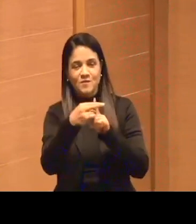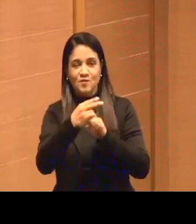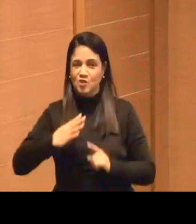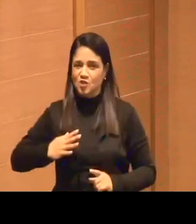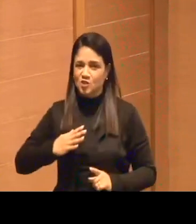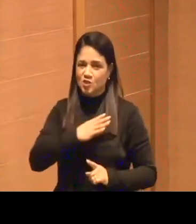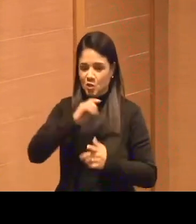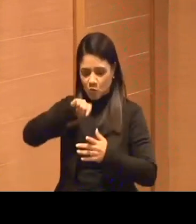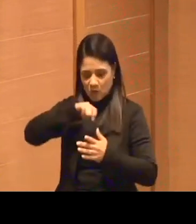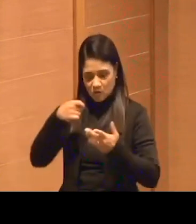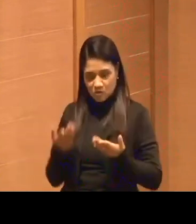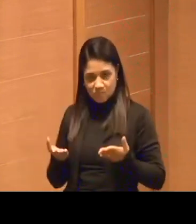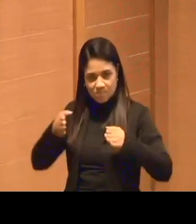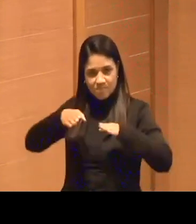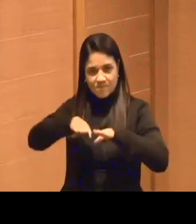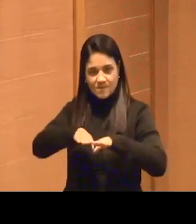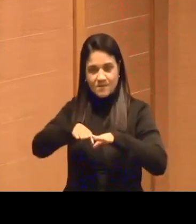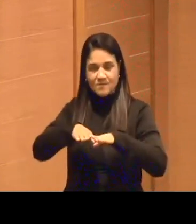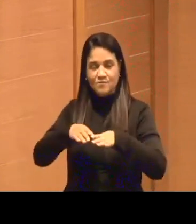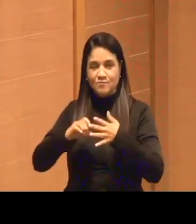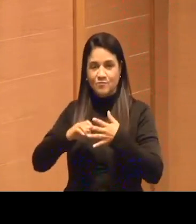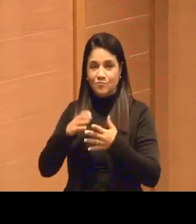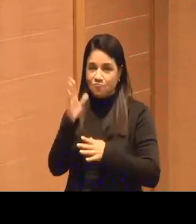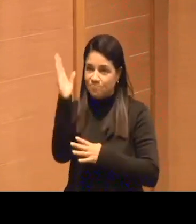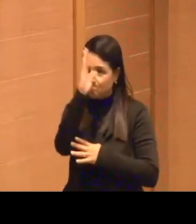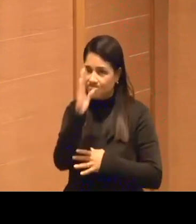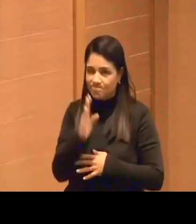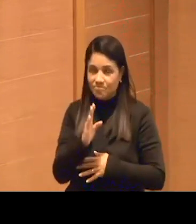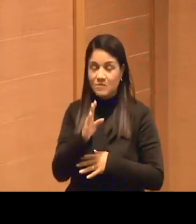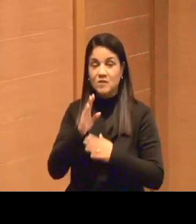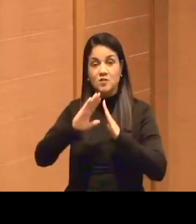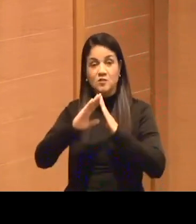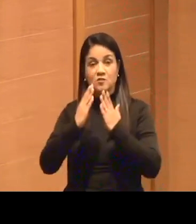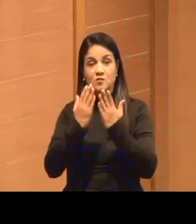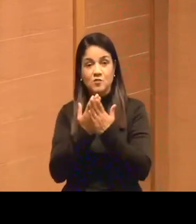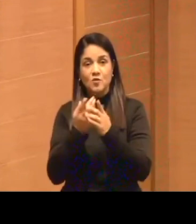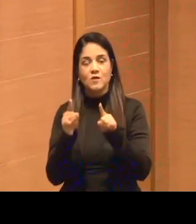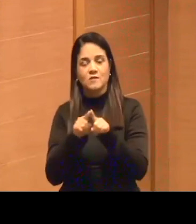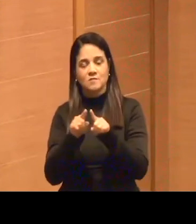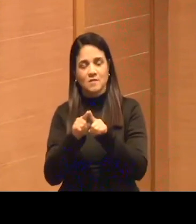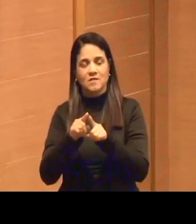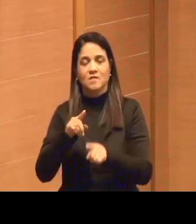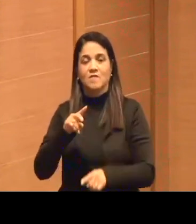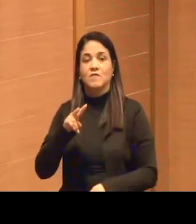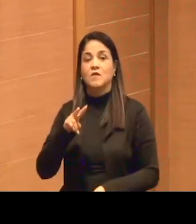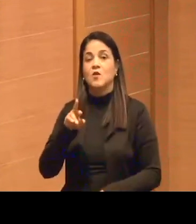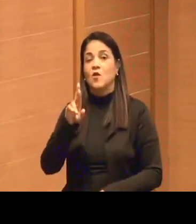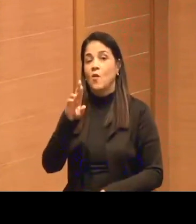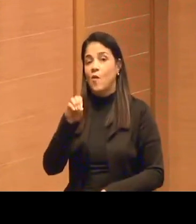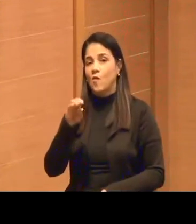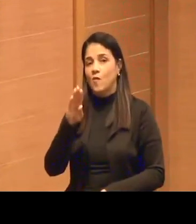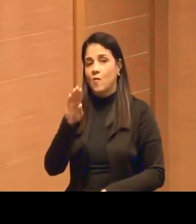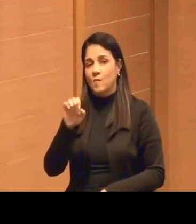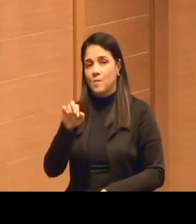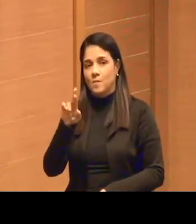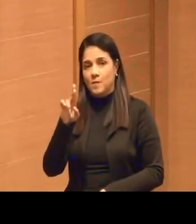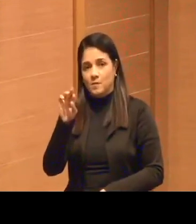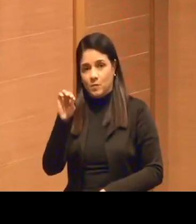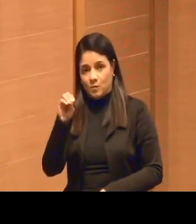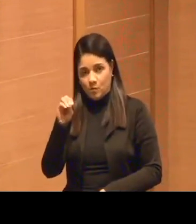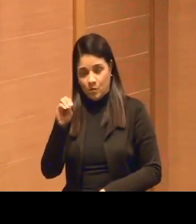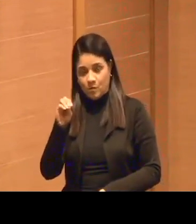integração nacional, mas também via as escolas, via a Fundação Roberto Marinho. Ou seja, era uma